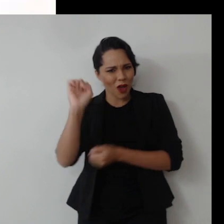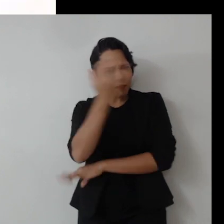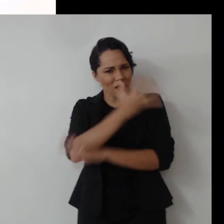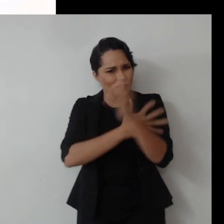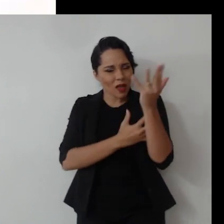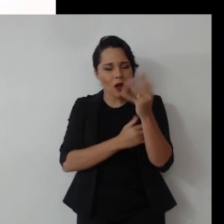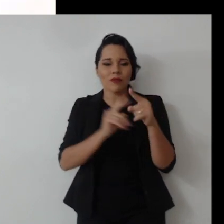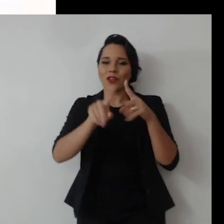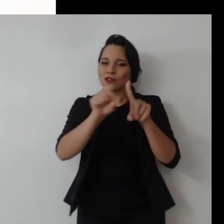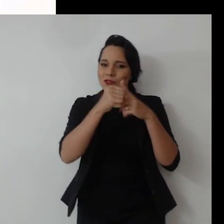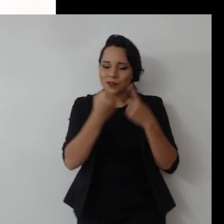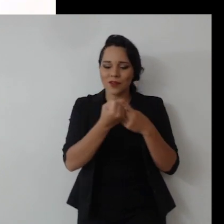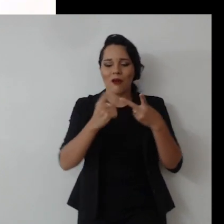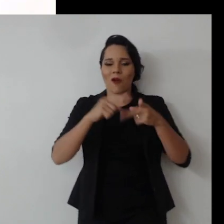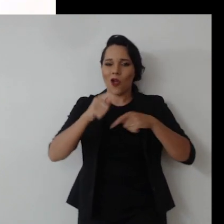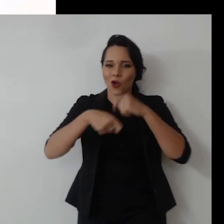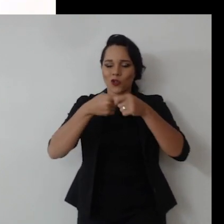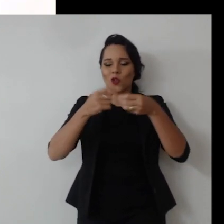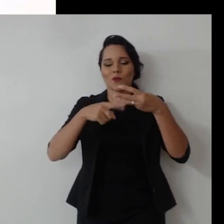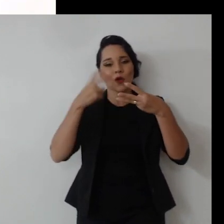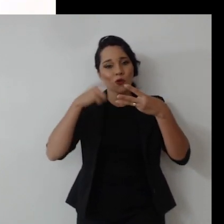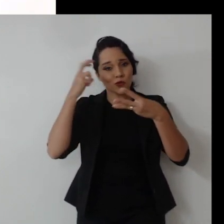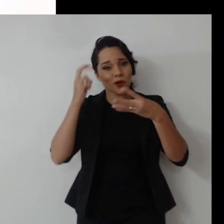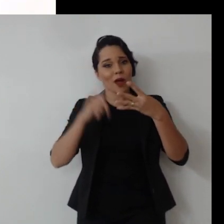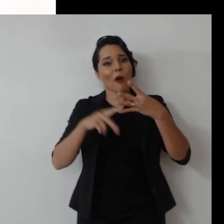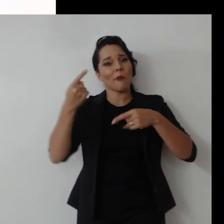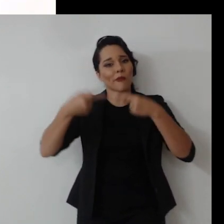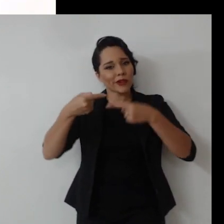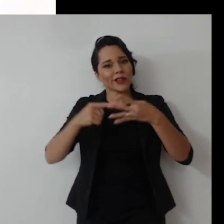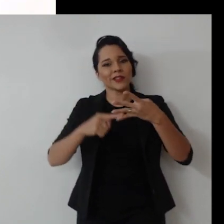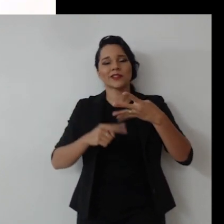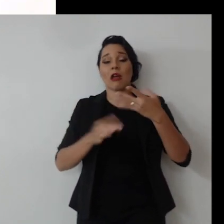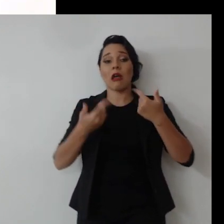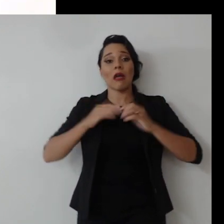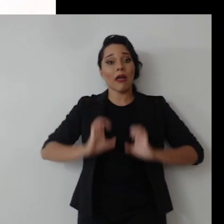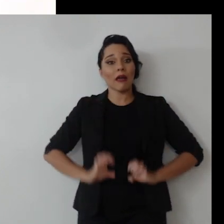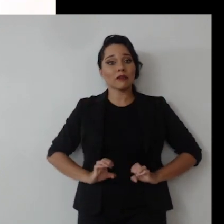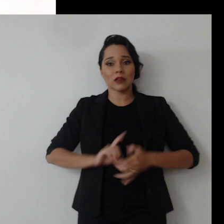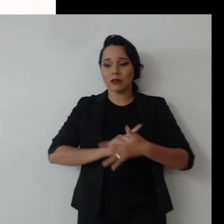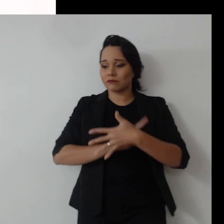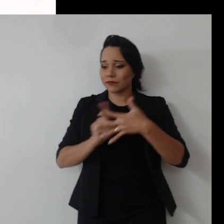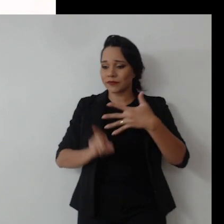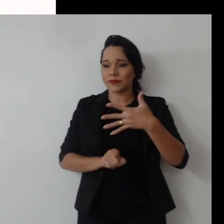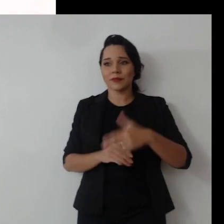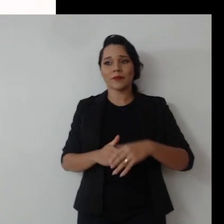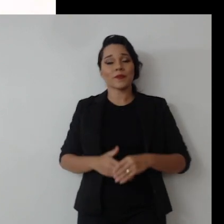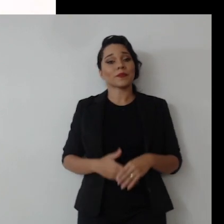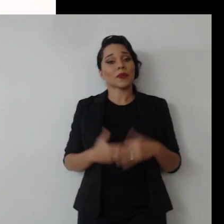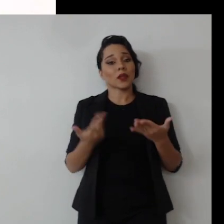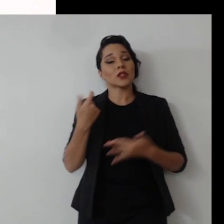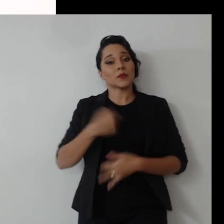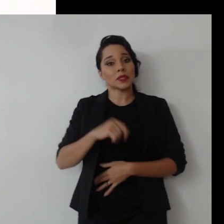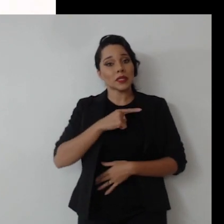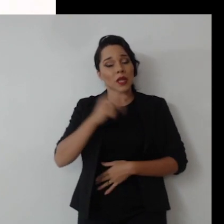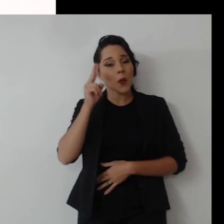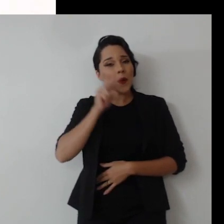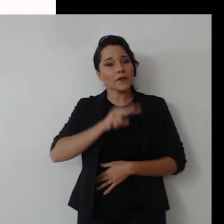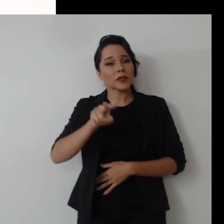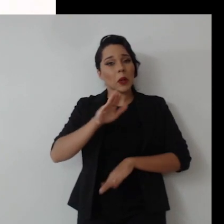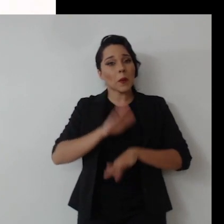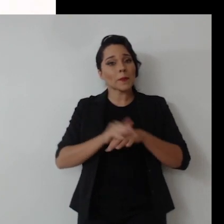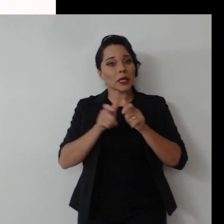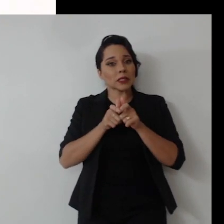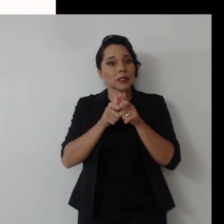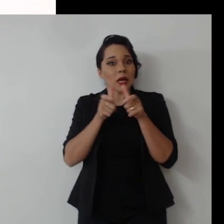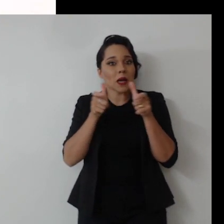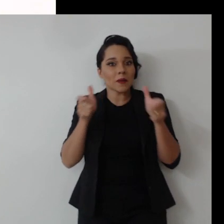ambiental, ela é social, ela é econômica, ela é cultural, ela é política, ela é ética. Então, a gente tem que ter uma visão mais